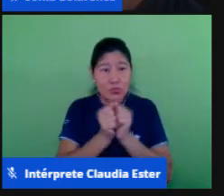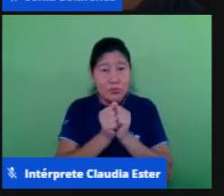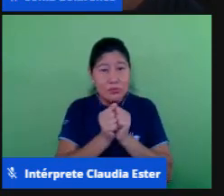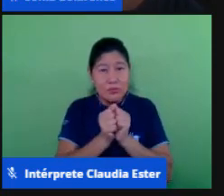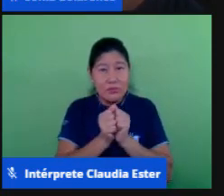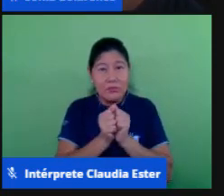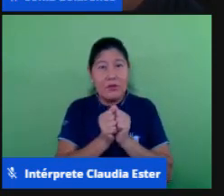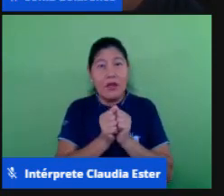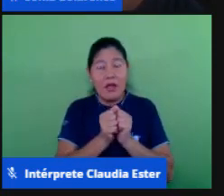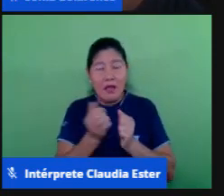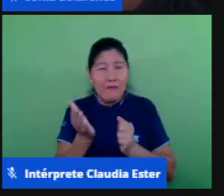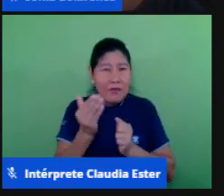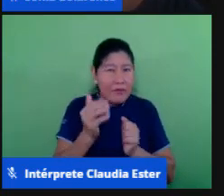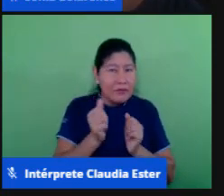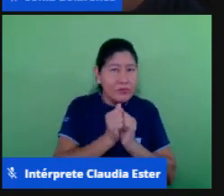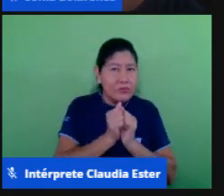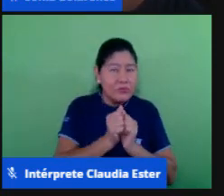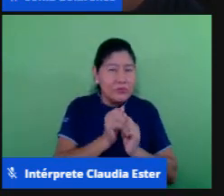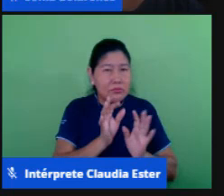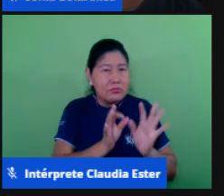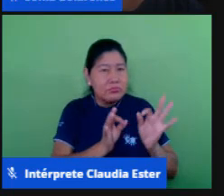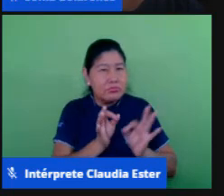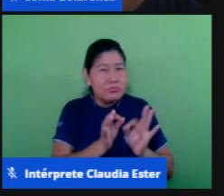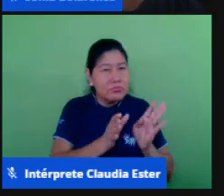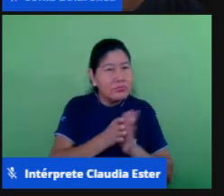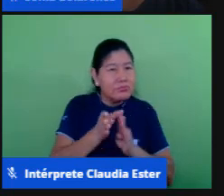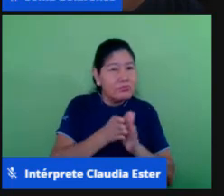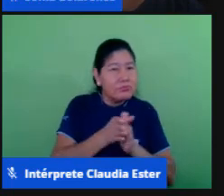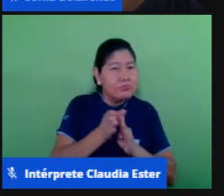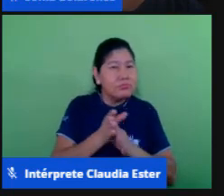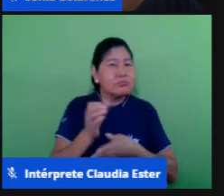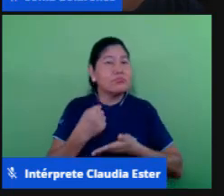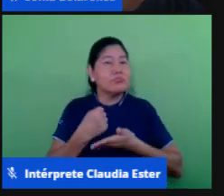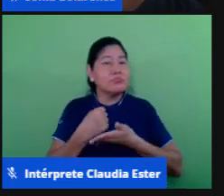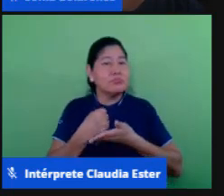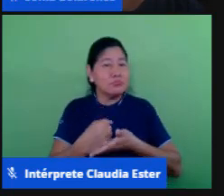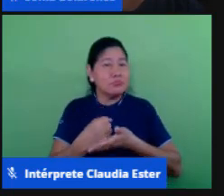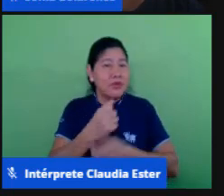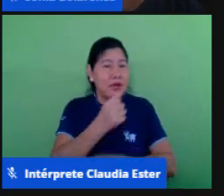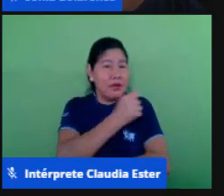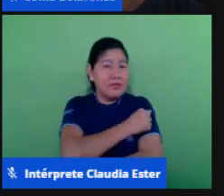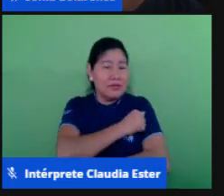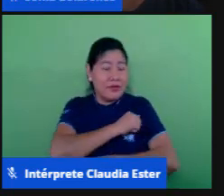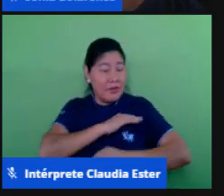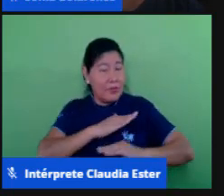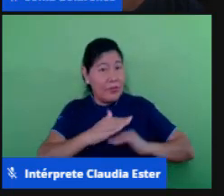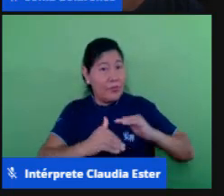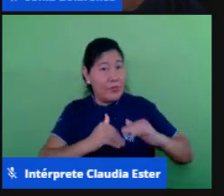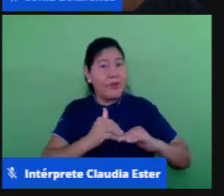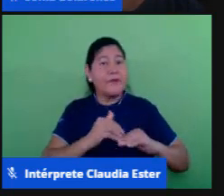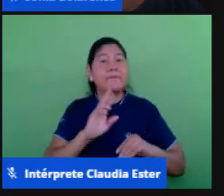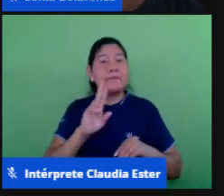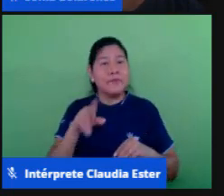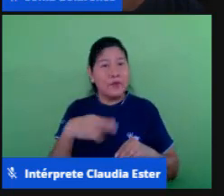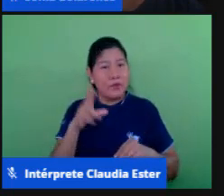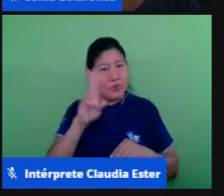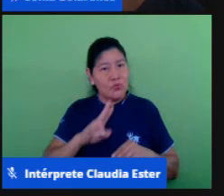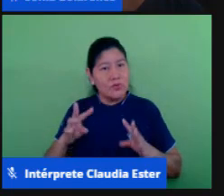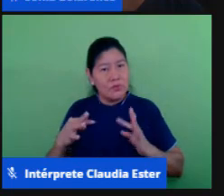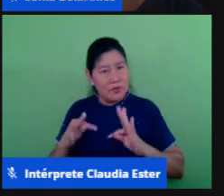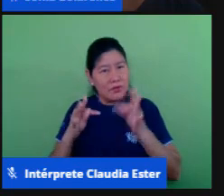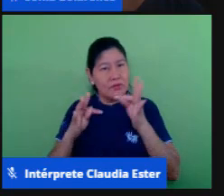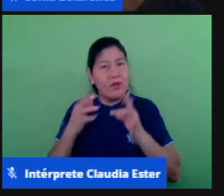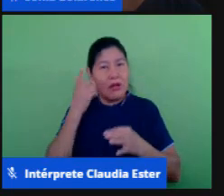junto com ele especificamente com essa tecnologia né nós podemos ver várias imagens de vários